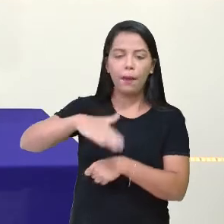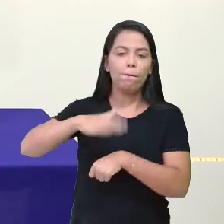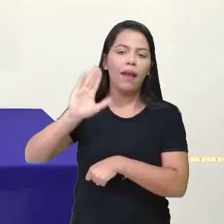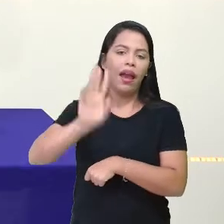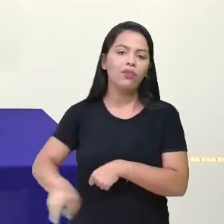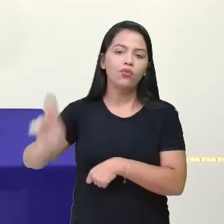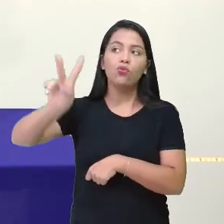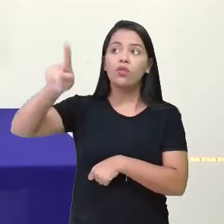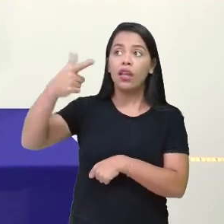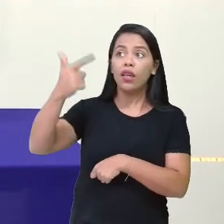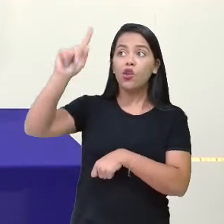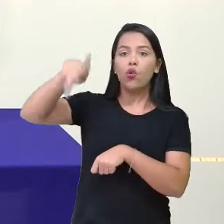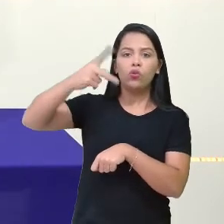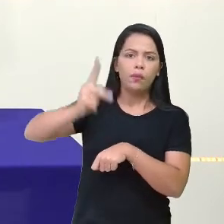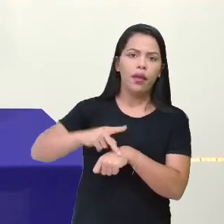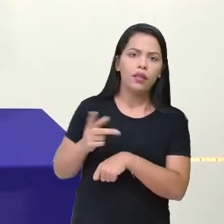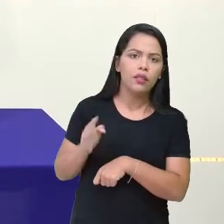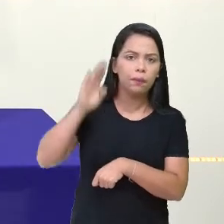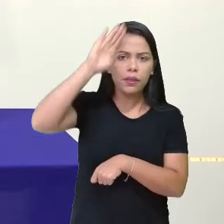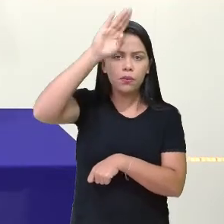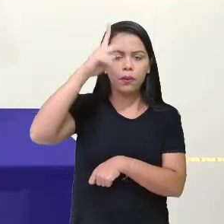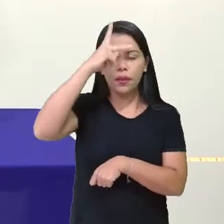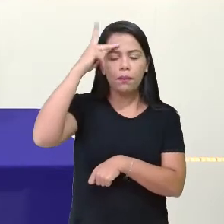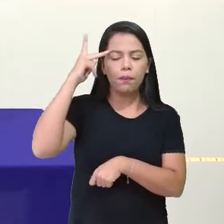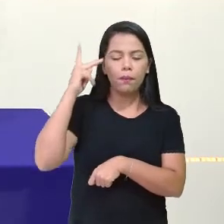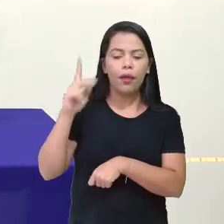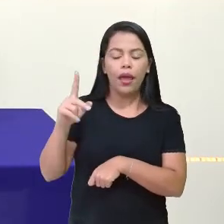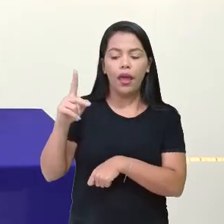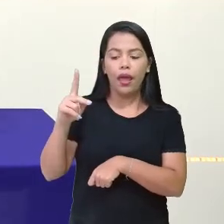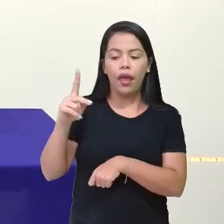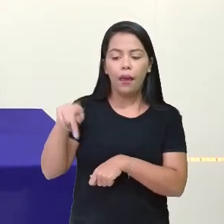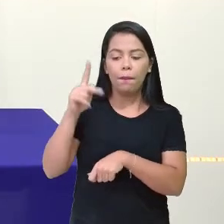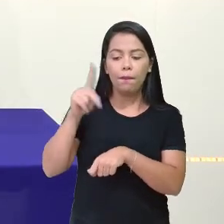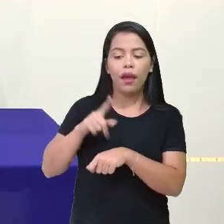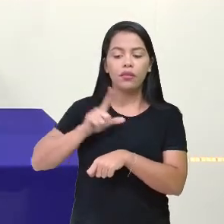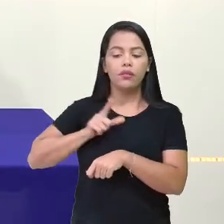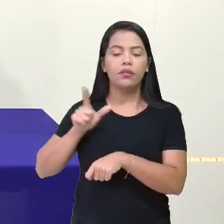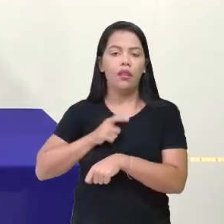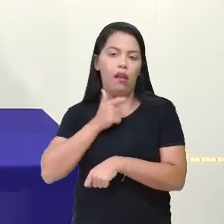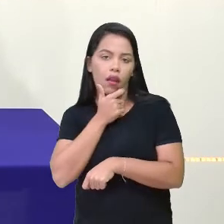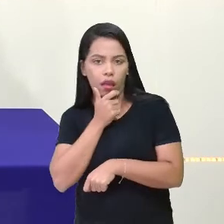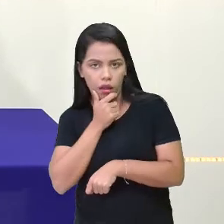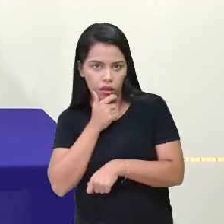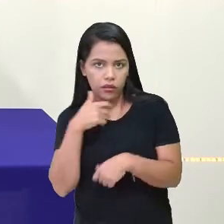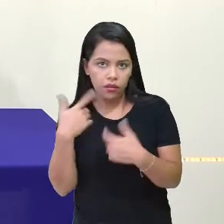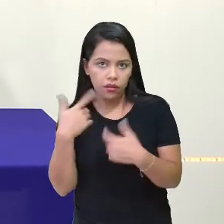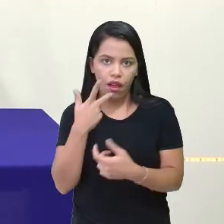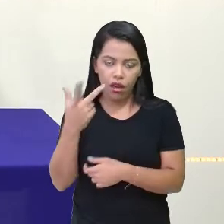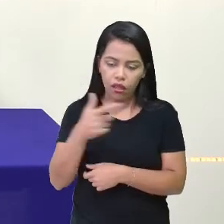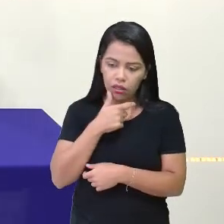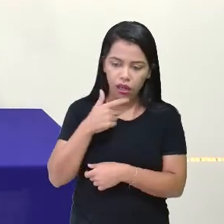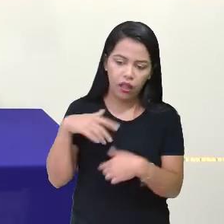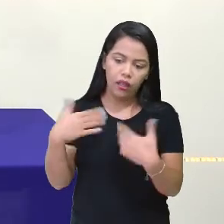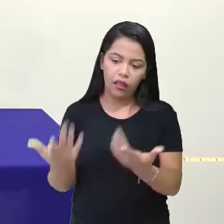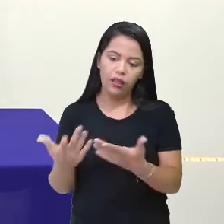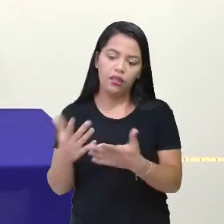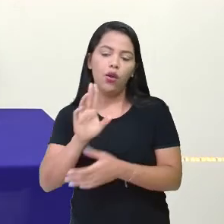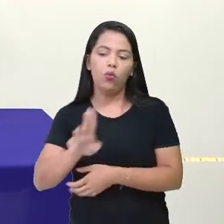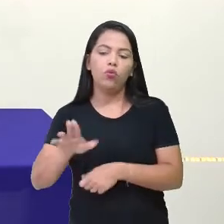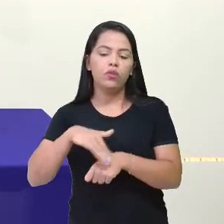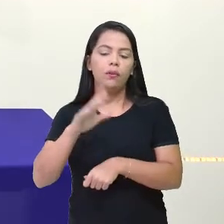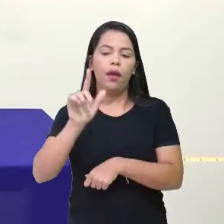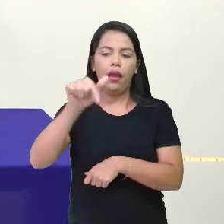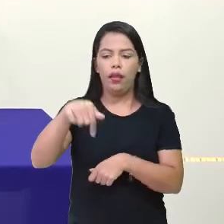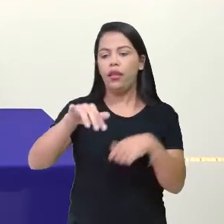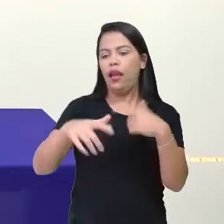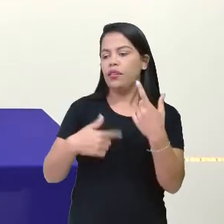onde se fala inglês. Então, eles usam muito mais a pronúncia mesmo, não muda não. Sim, sim. Interessante, né? Às vezes muda tudo, né, quando você vai